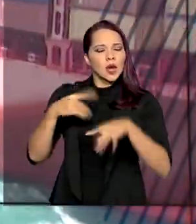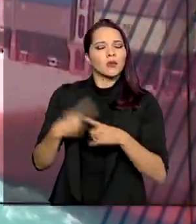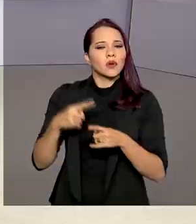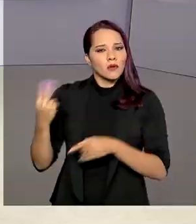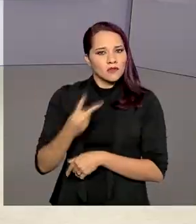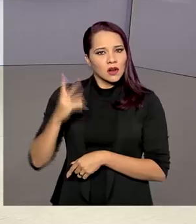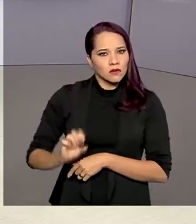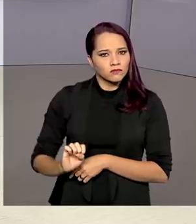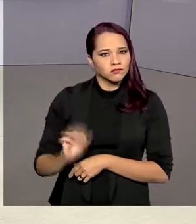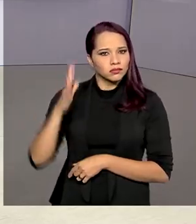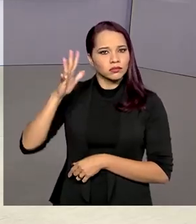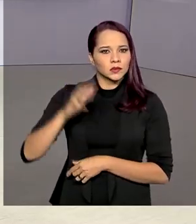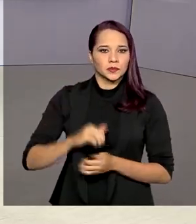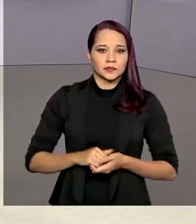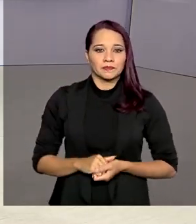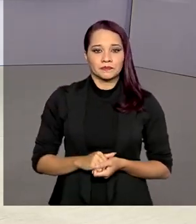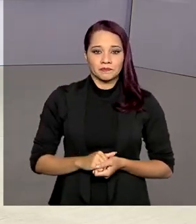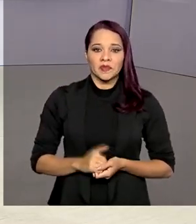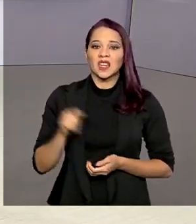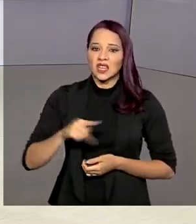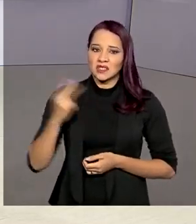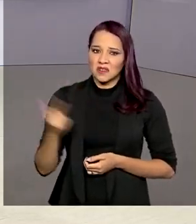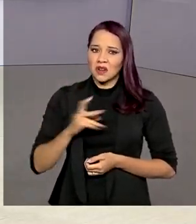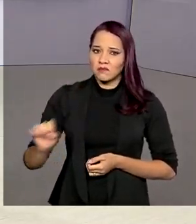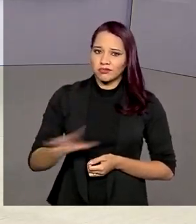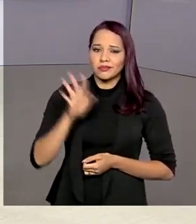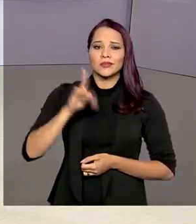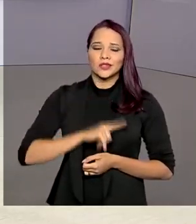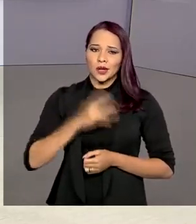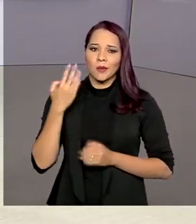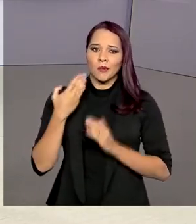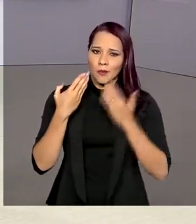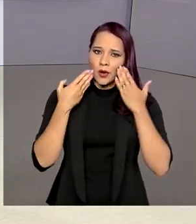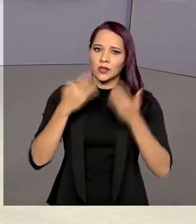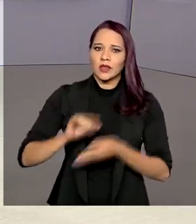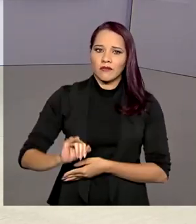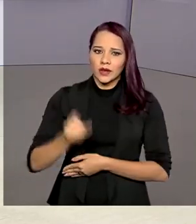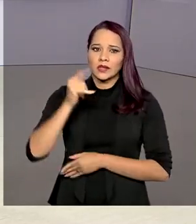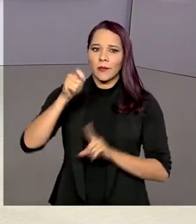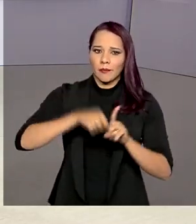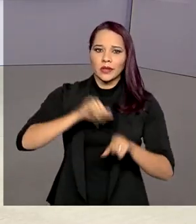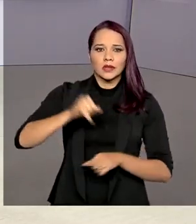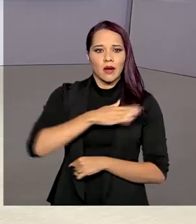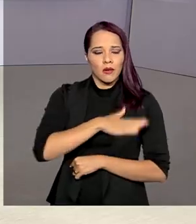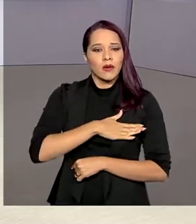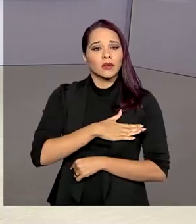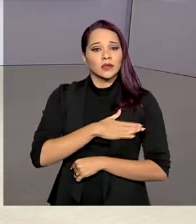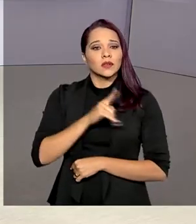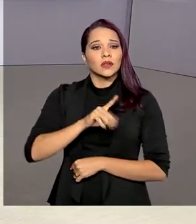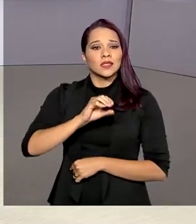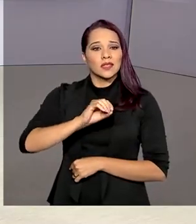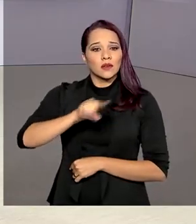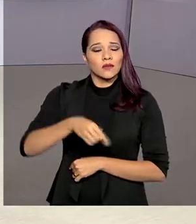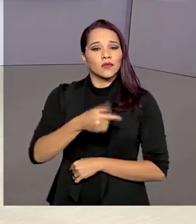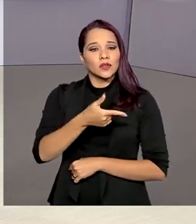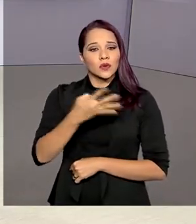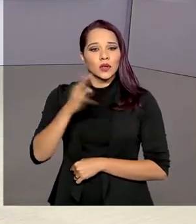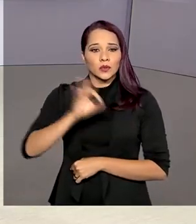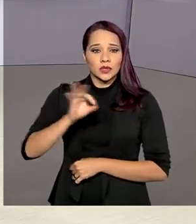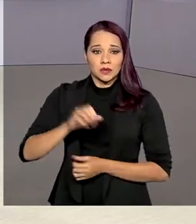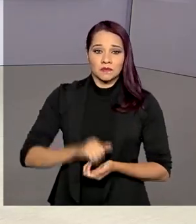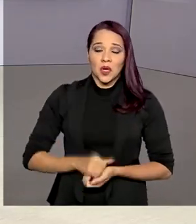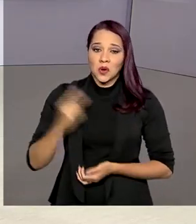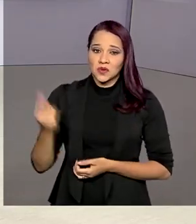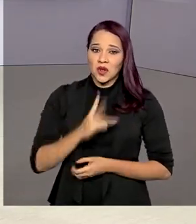preços. E essa alta nos preços já reflete na inflação de agosto, que ficou em 0,24%. Os